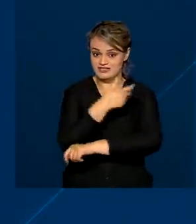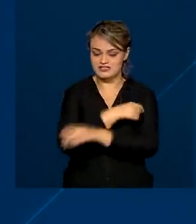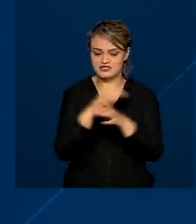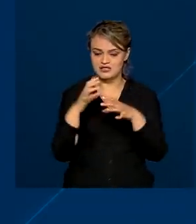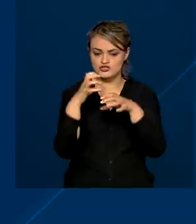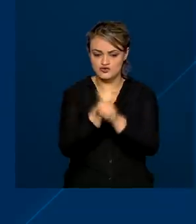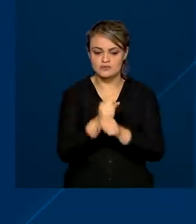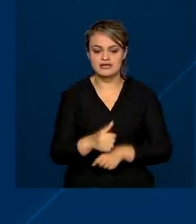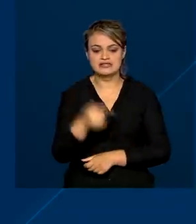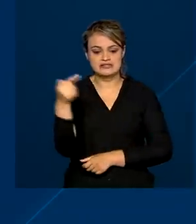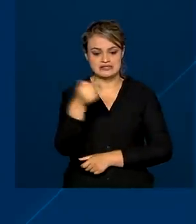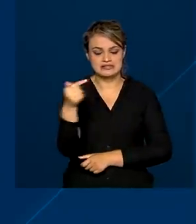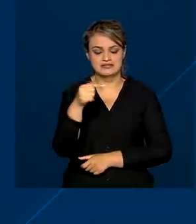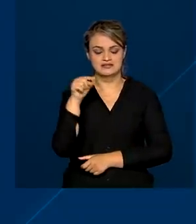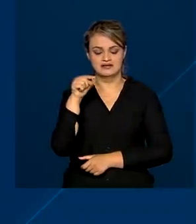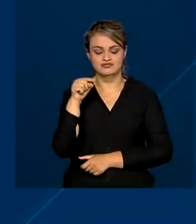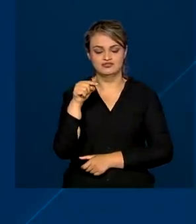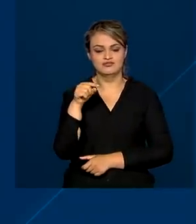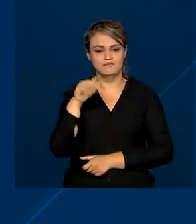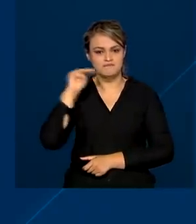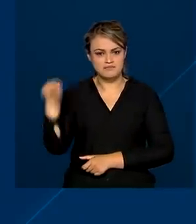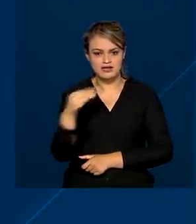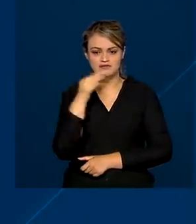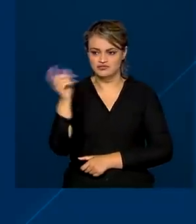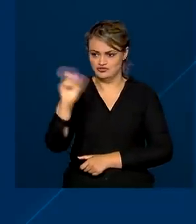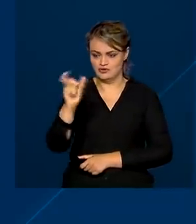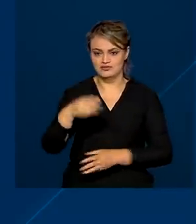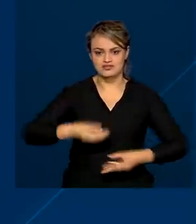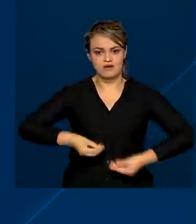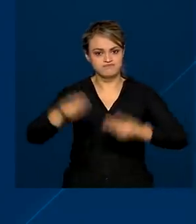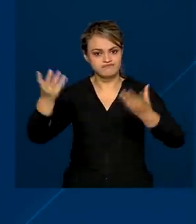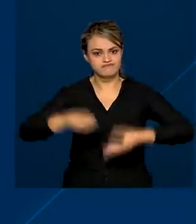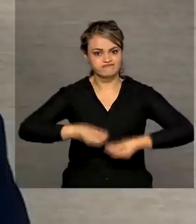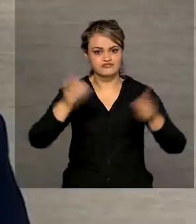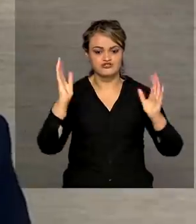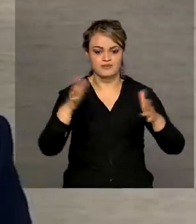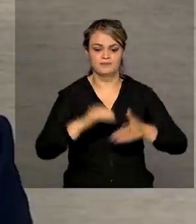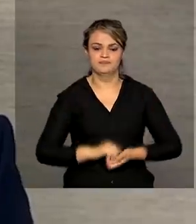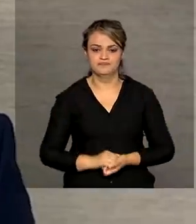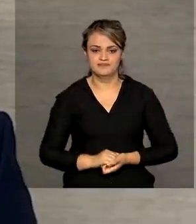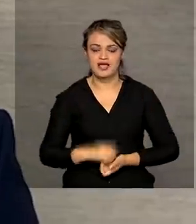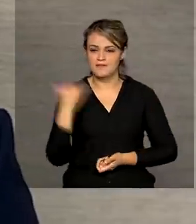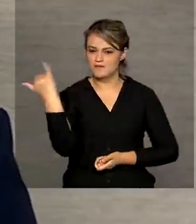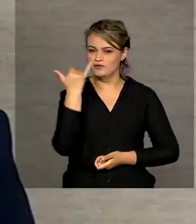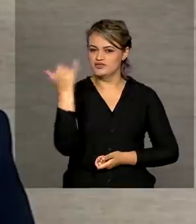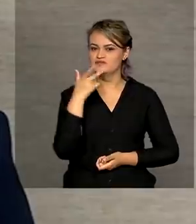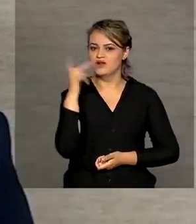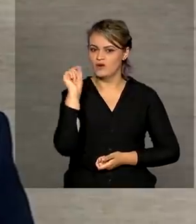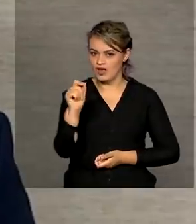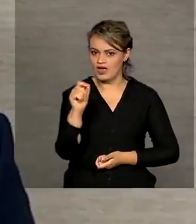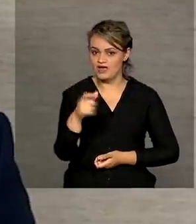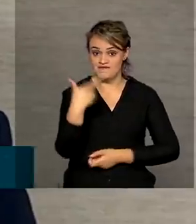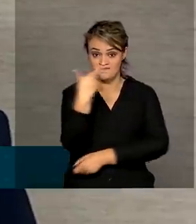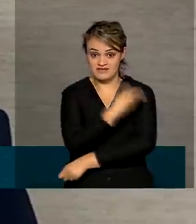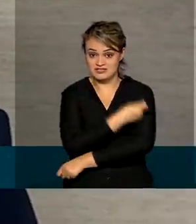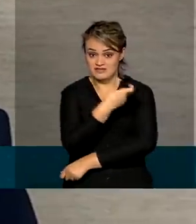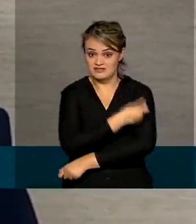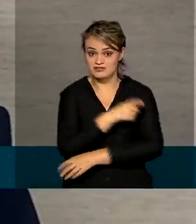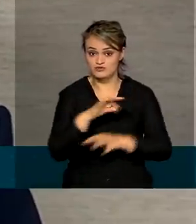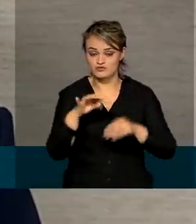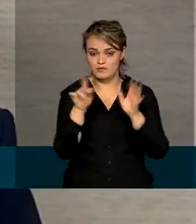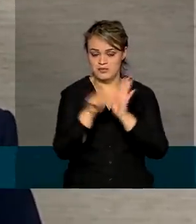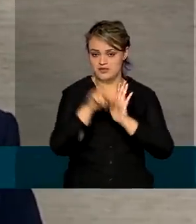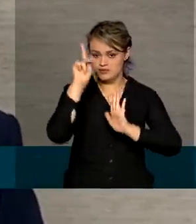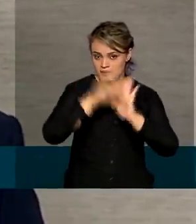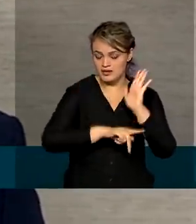somam às quase 78 milhões de doses já distribuídas. Importante mencionar que todas as vacinas que integram o nosso